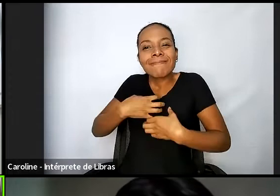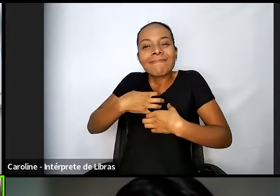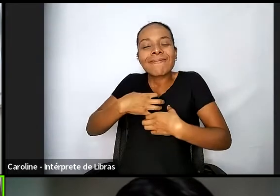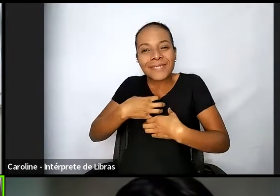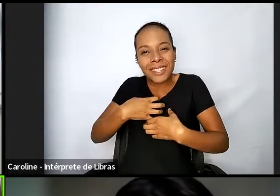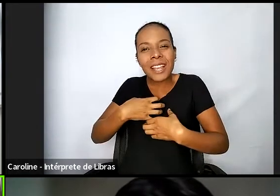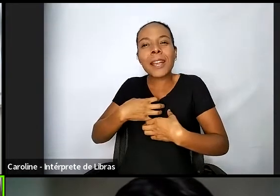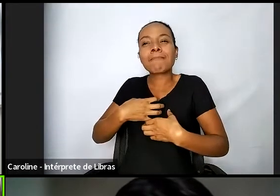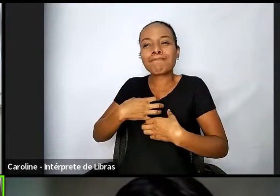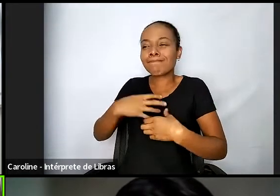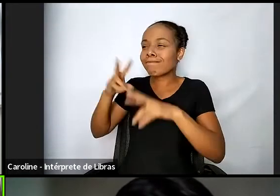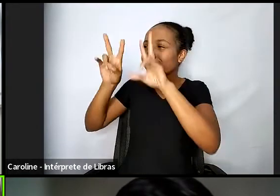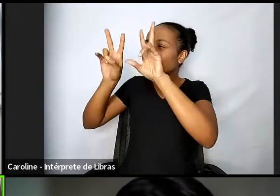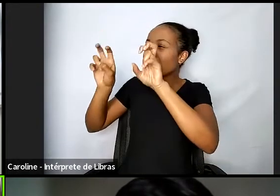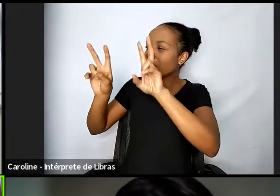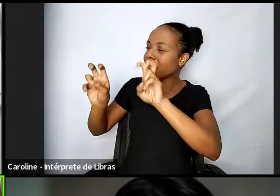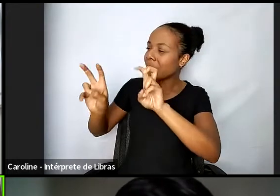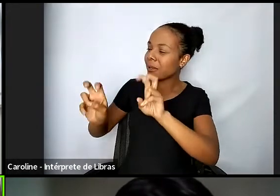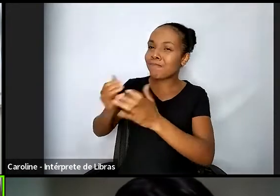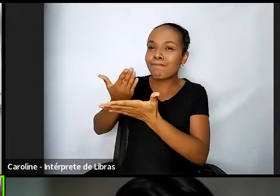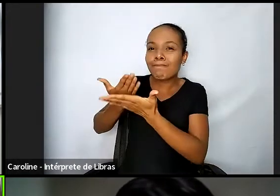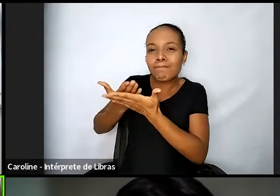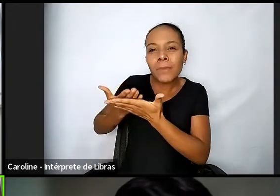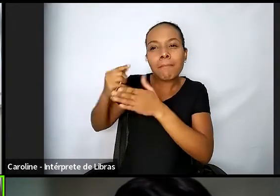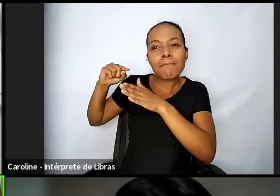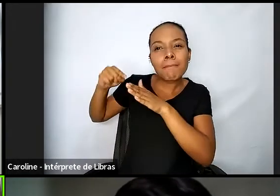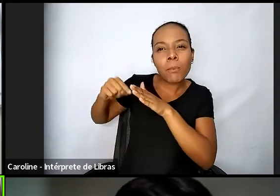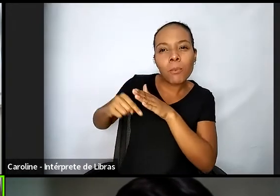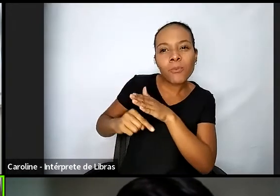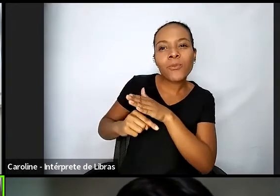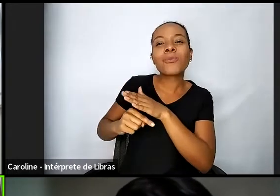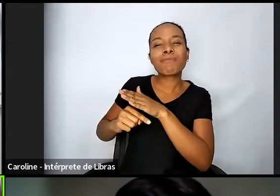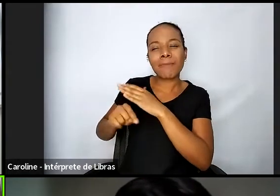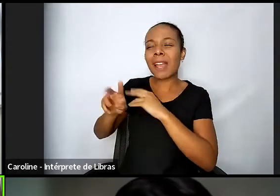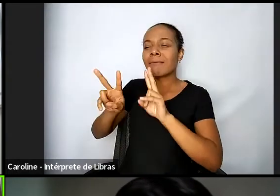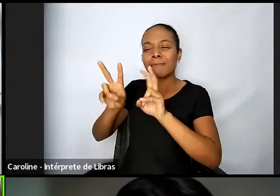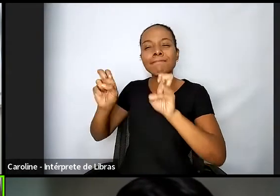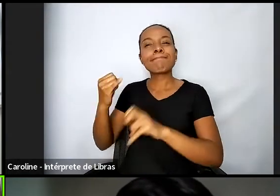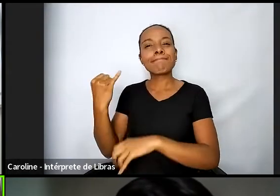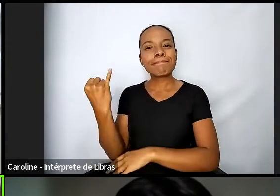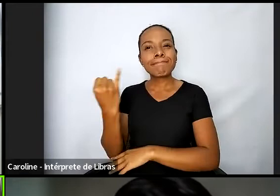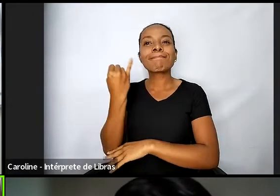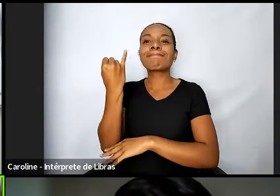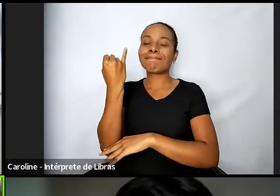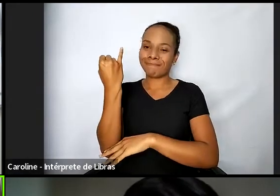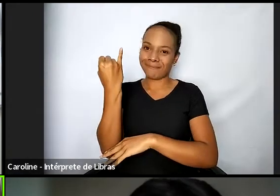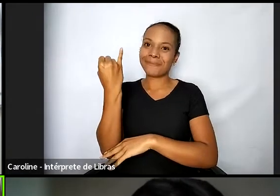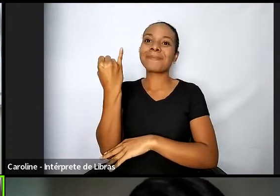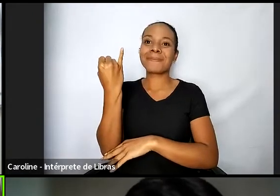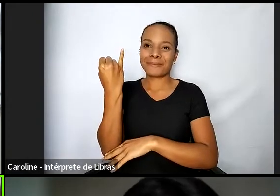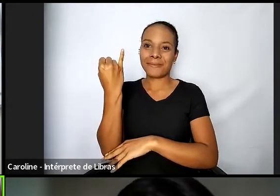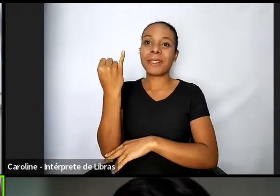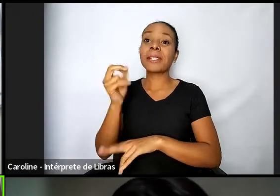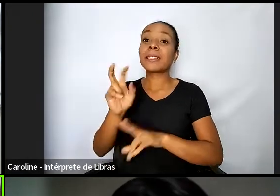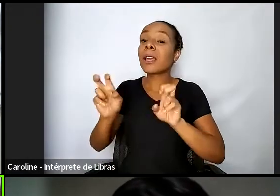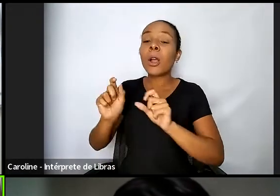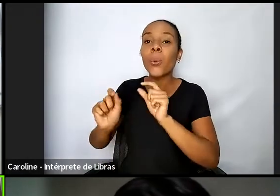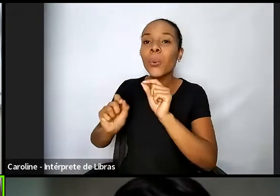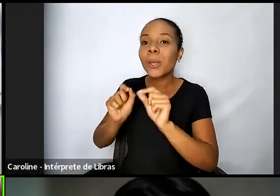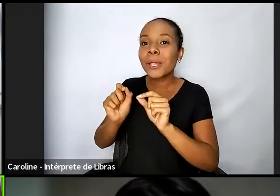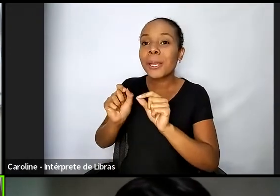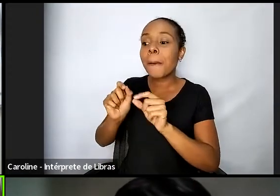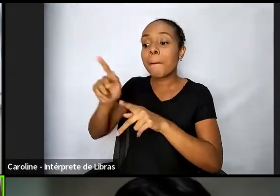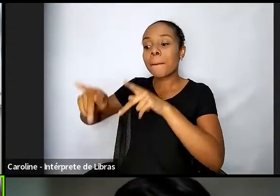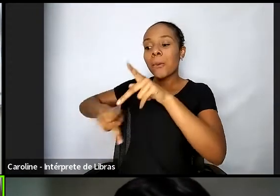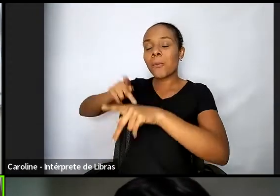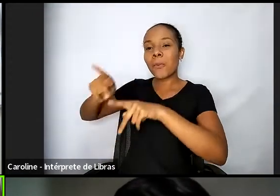relevantes, sobretudo quando nós estamos falando de um tema tão importante que é o das pessoas em situação de rua. Eu